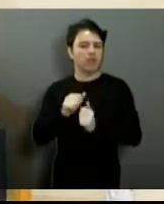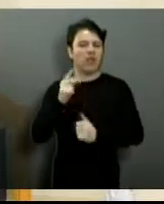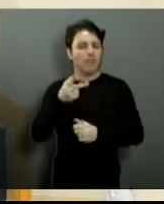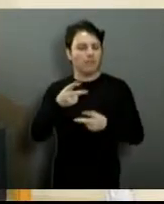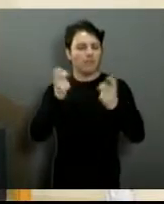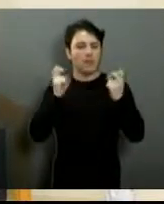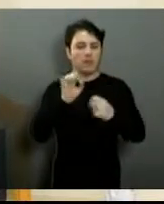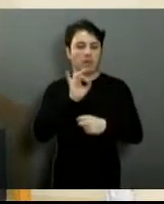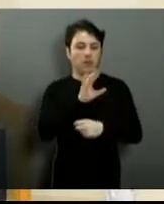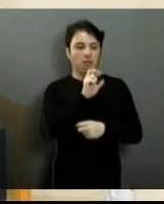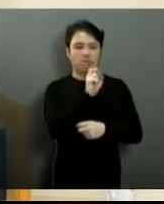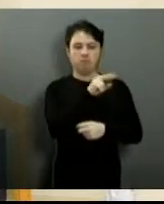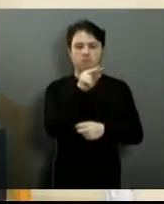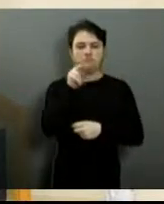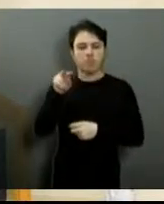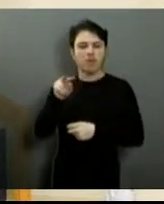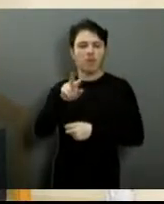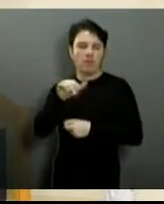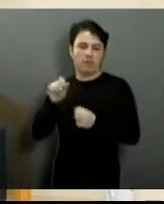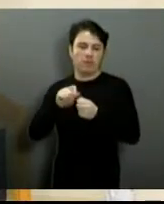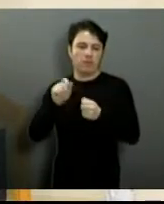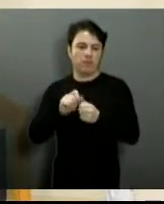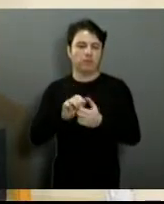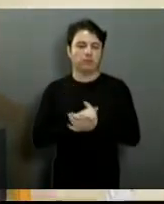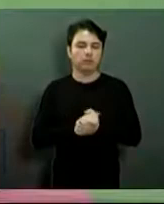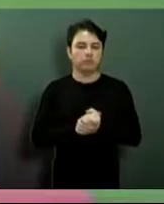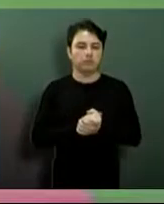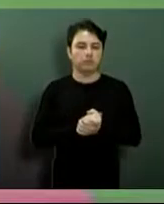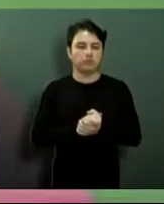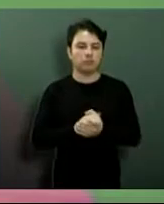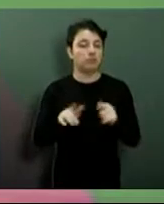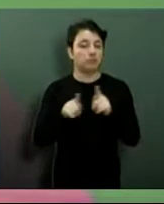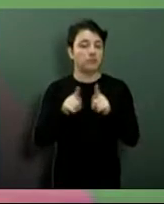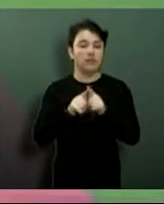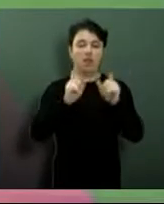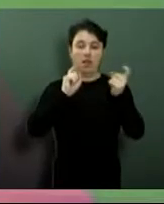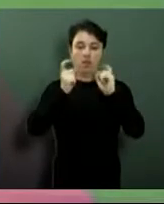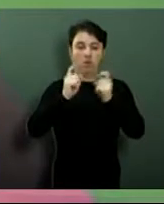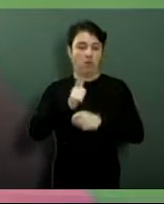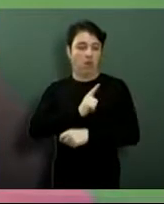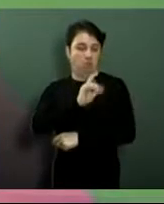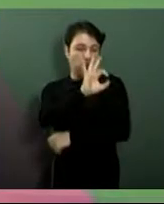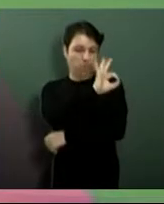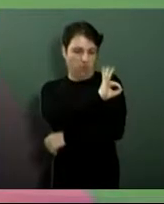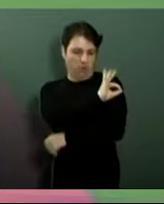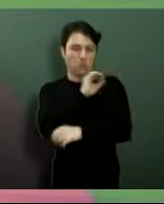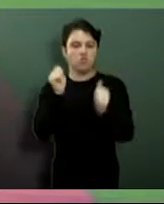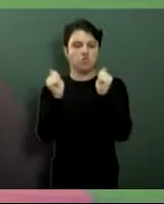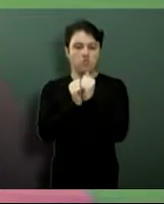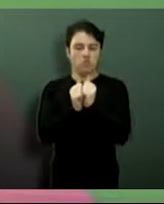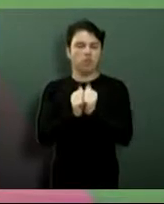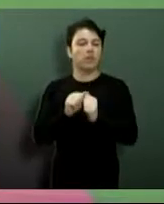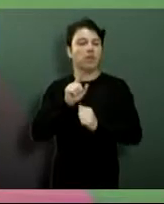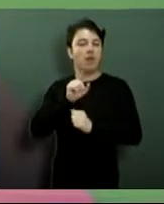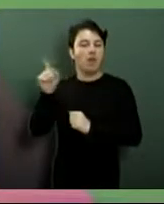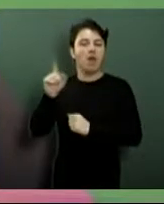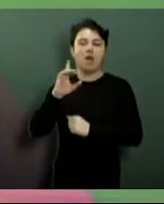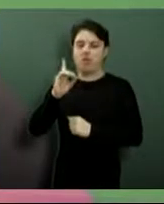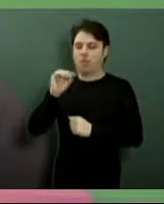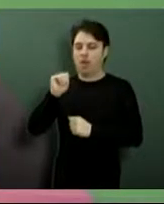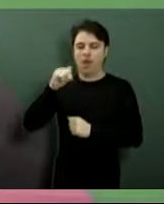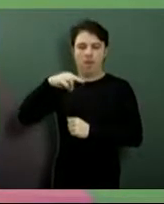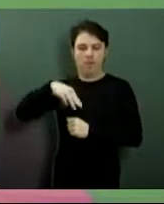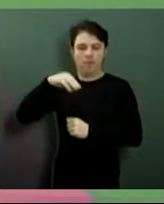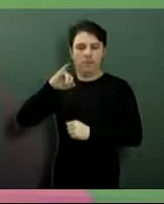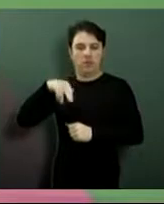proposta. Nós também tivemos uma reunião com o Executivo, com o Ernesto, com o Donizete Simeone, com o Damiano, para falar